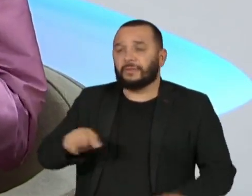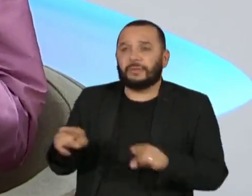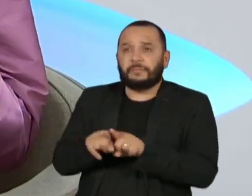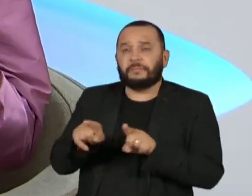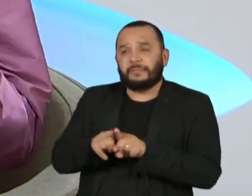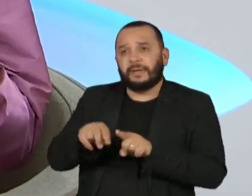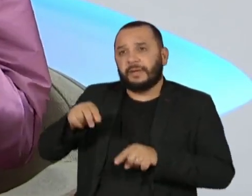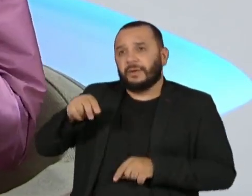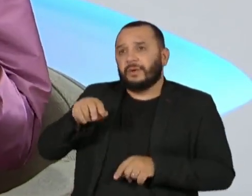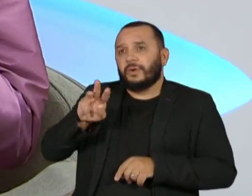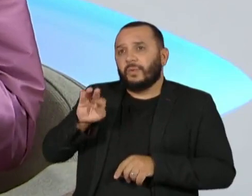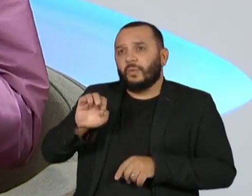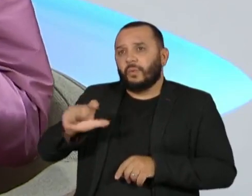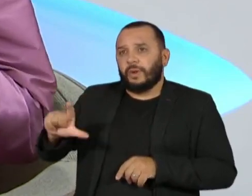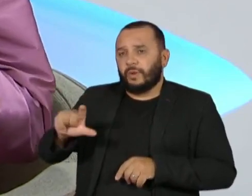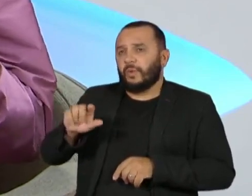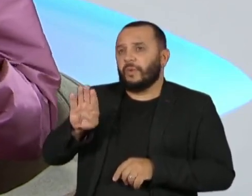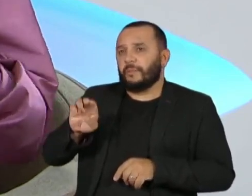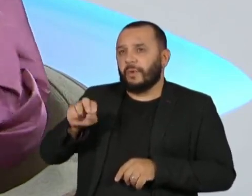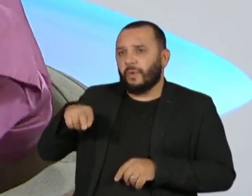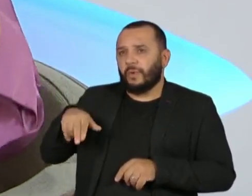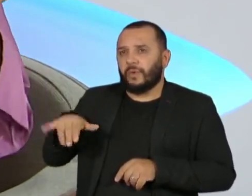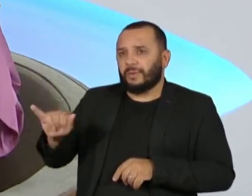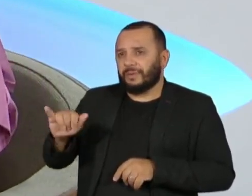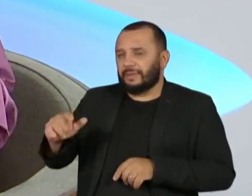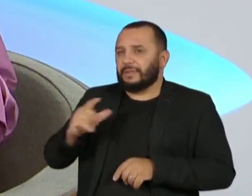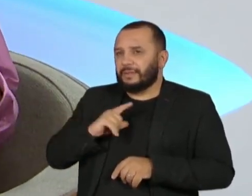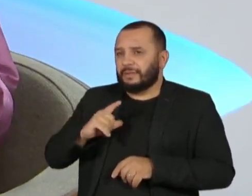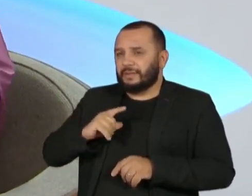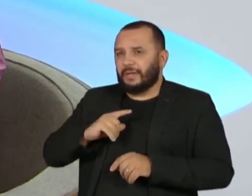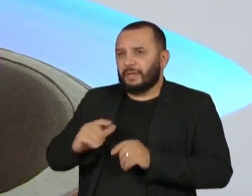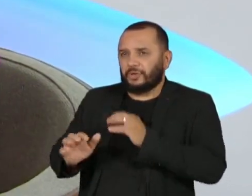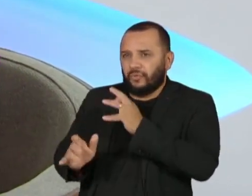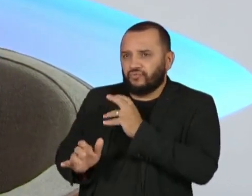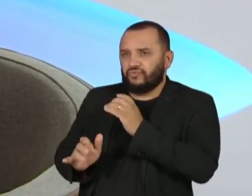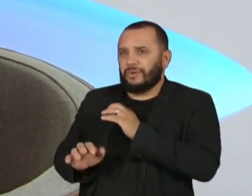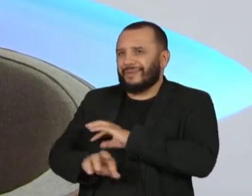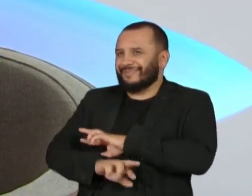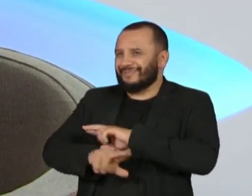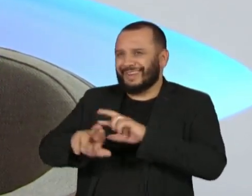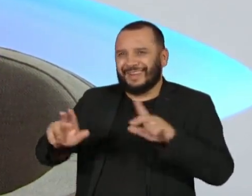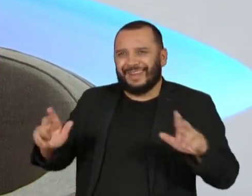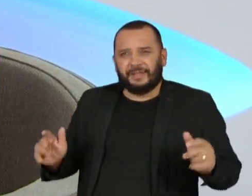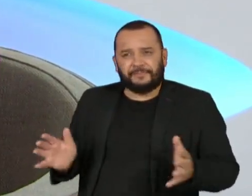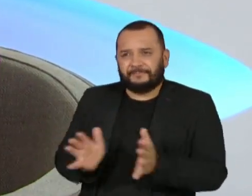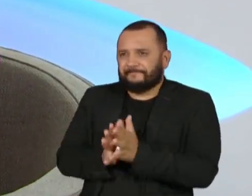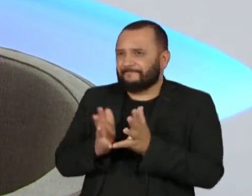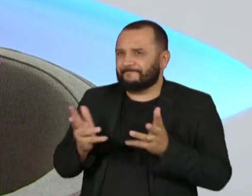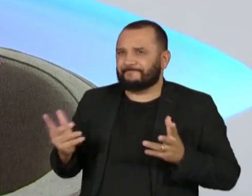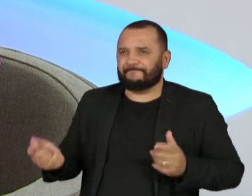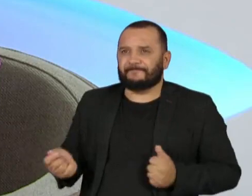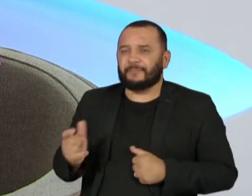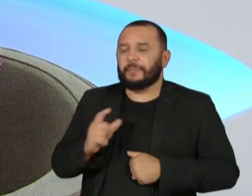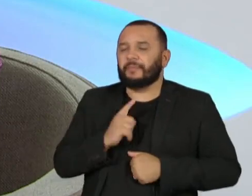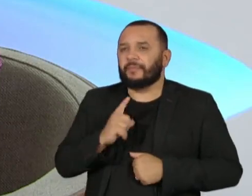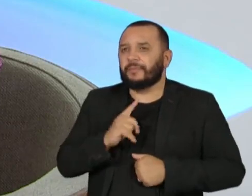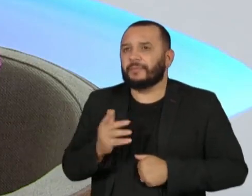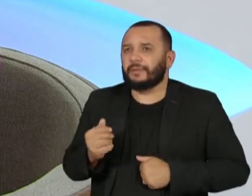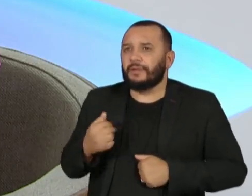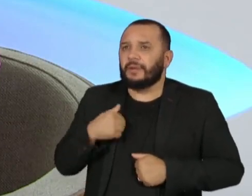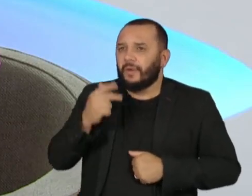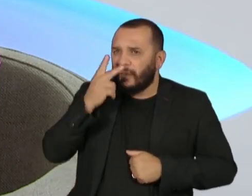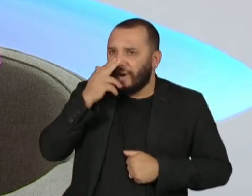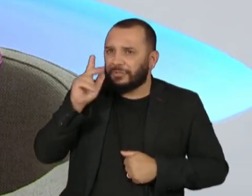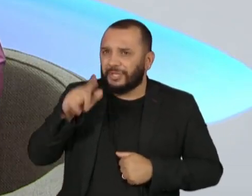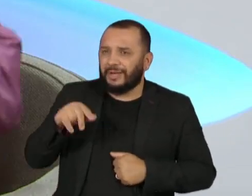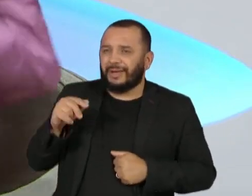fazendo uma série de sopros incríveis. Então eu acho que é muito